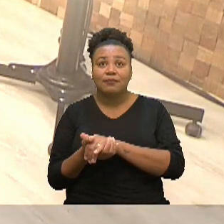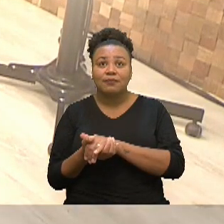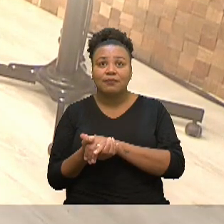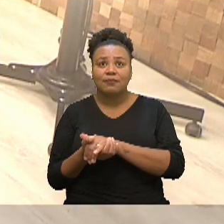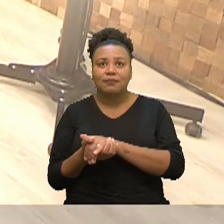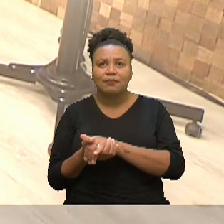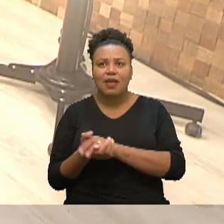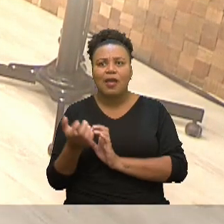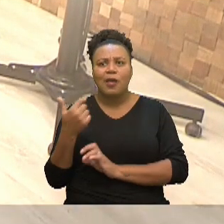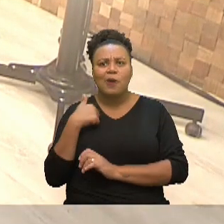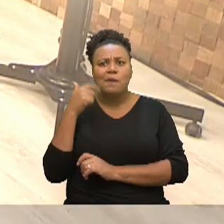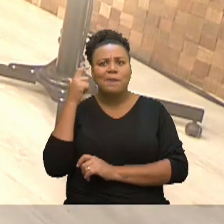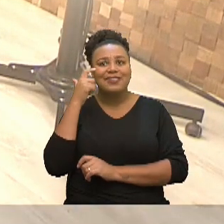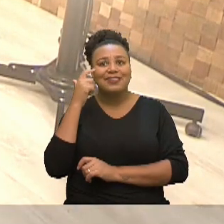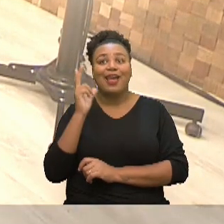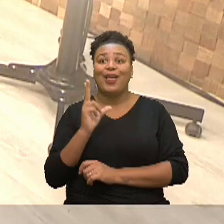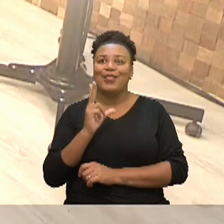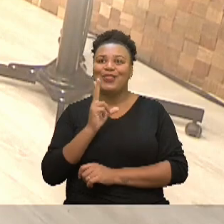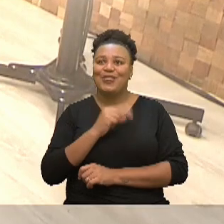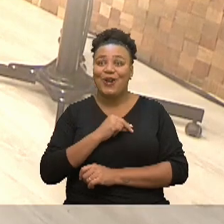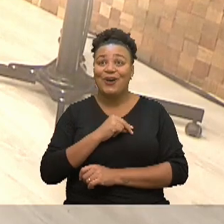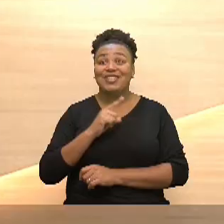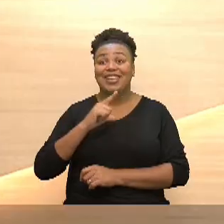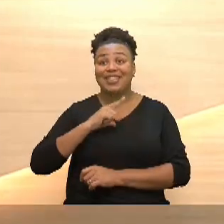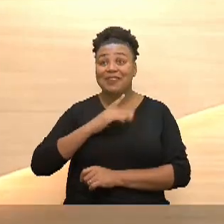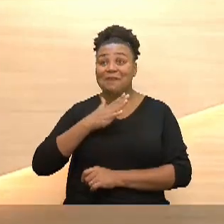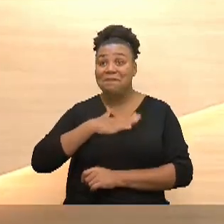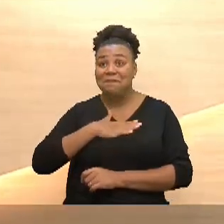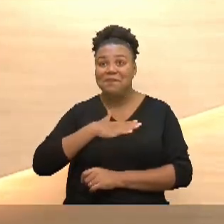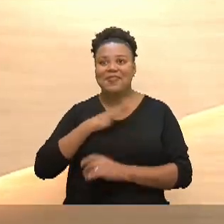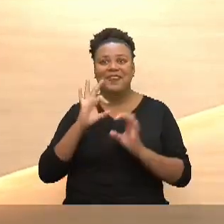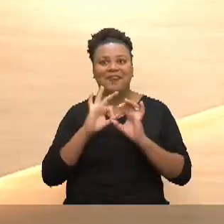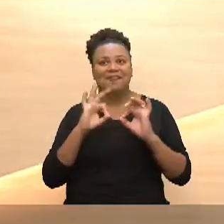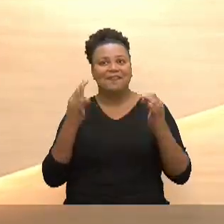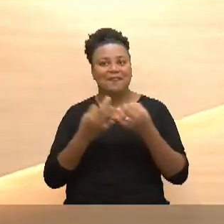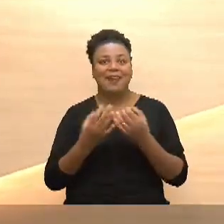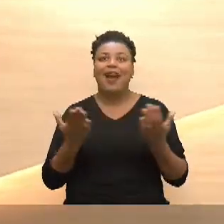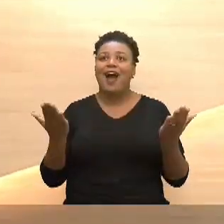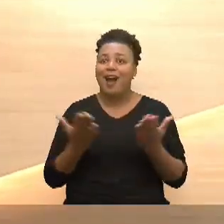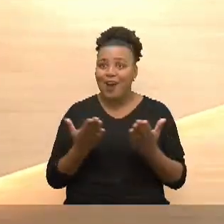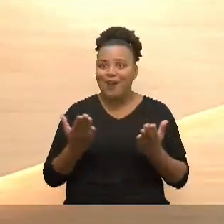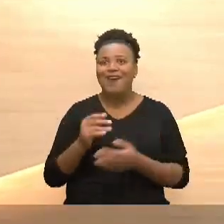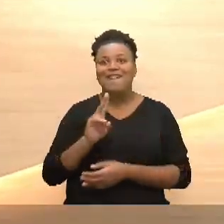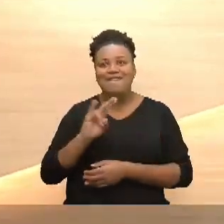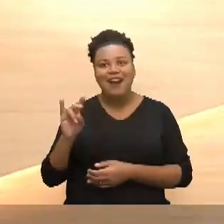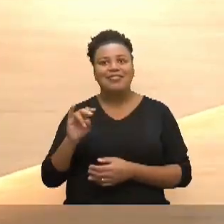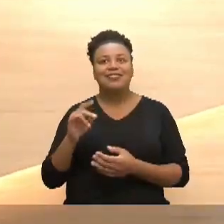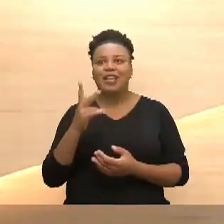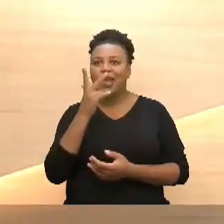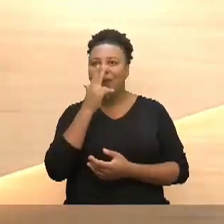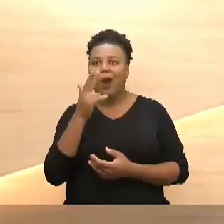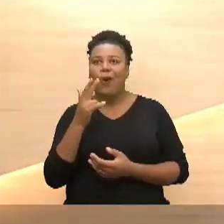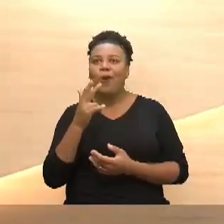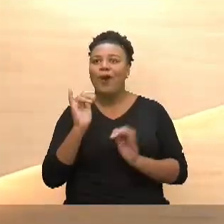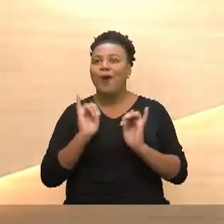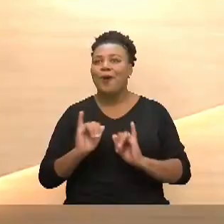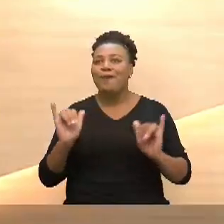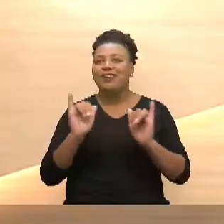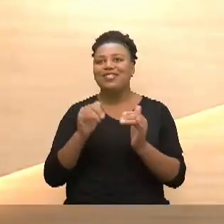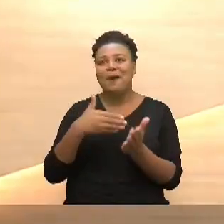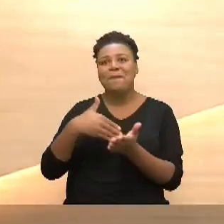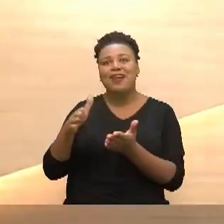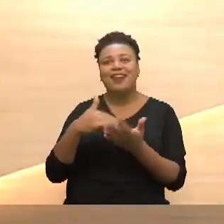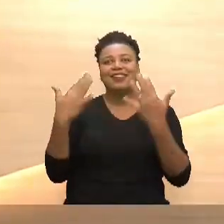eu pensei nossa agora eu tenho a minha família então agora vai ser comercial de margarina né que eu